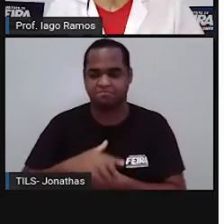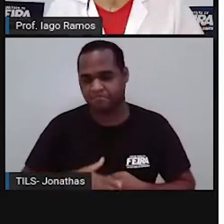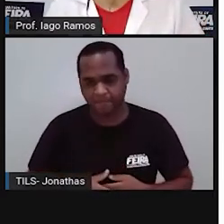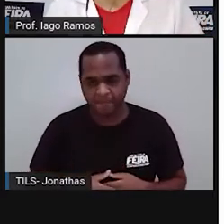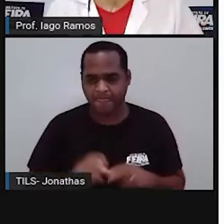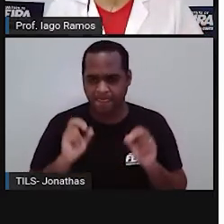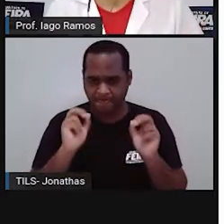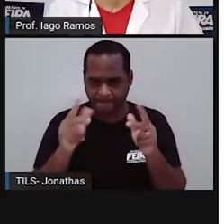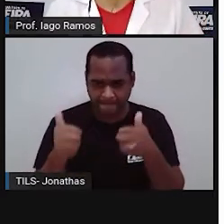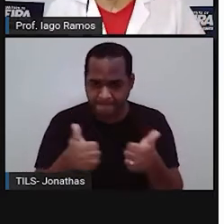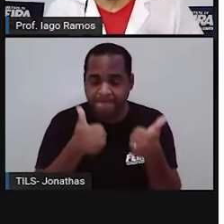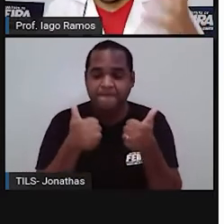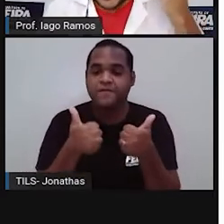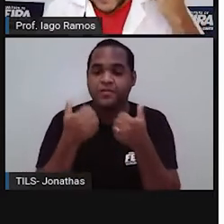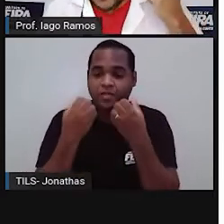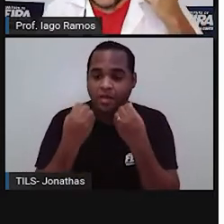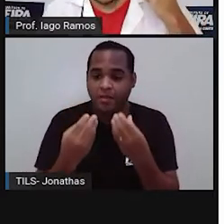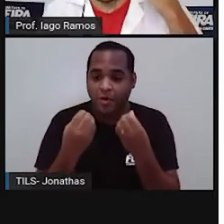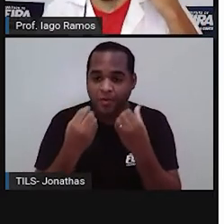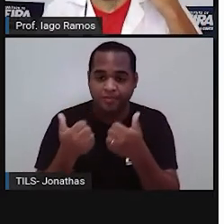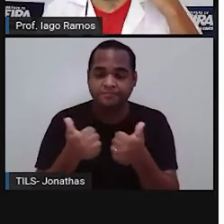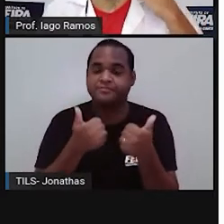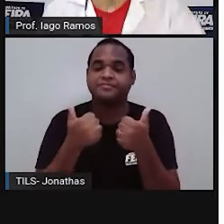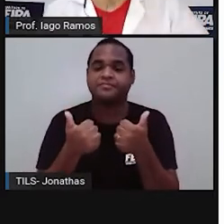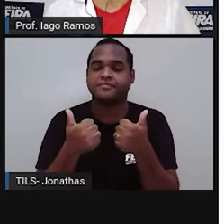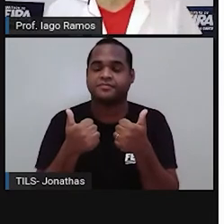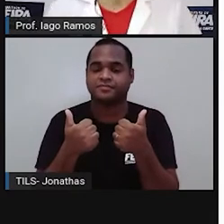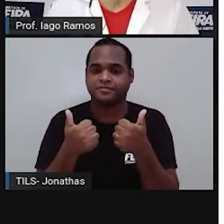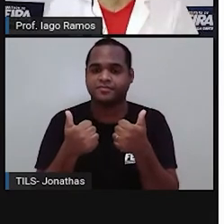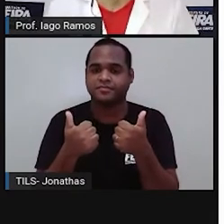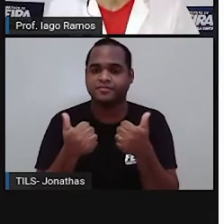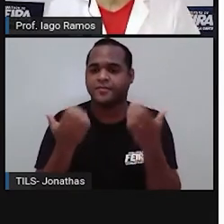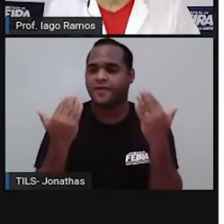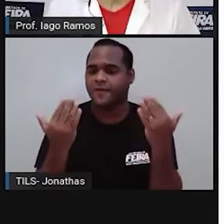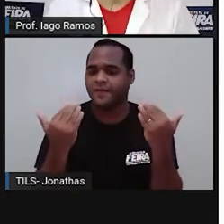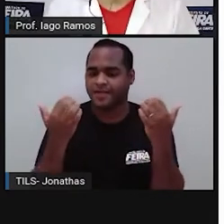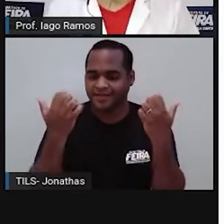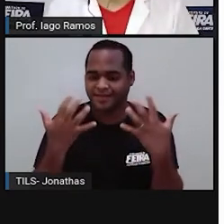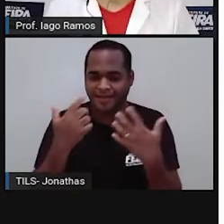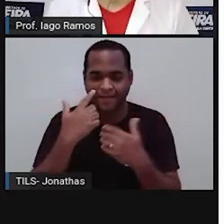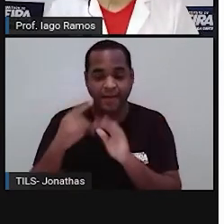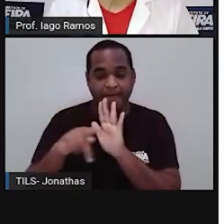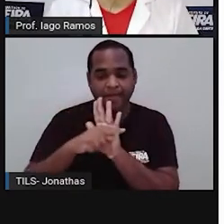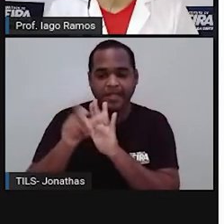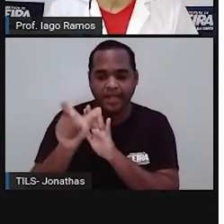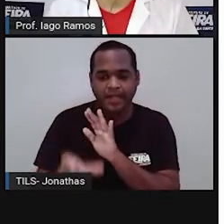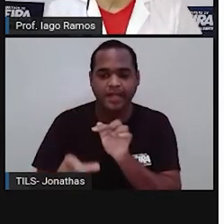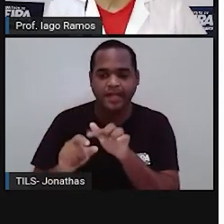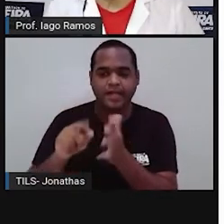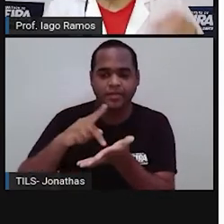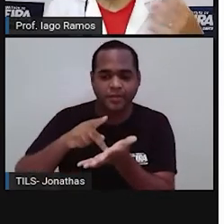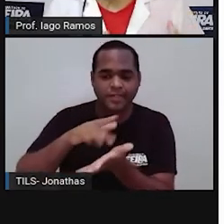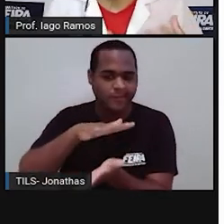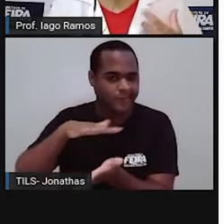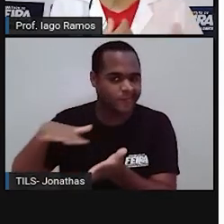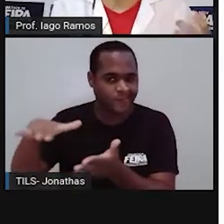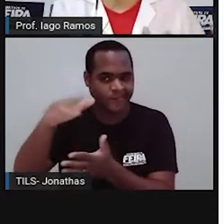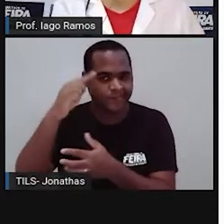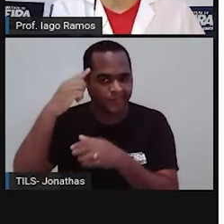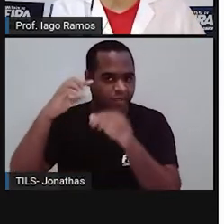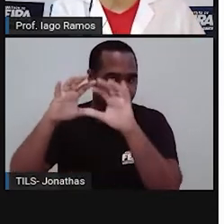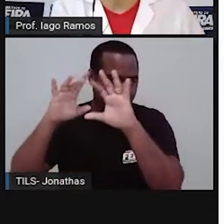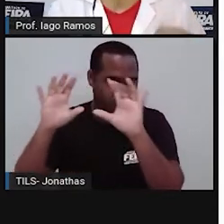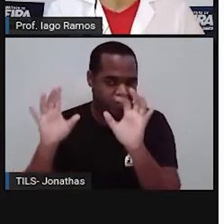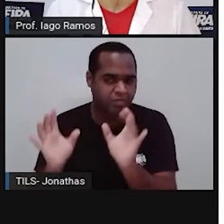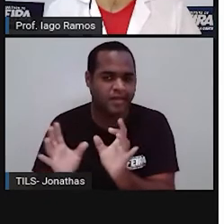Tá bom? Beleza? Massa? Então, olha só, vem, né? Então, essa parte da geometria espacial, como a gente já viu em